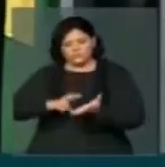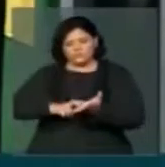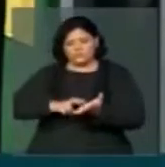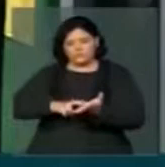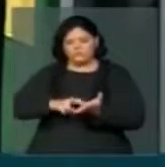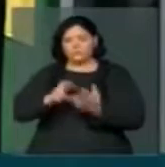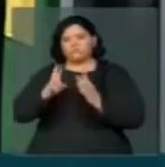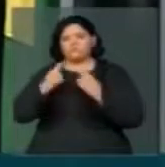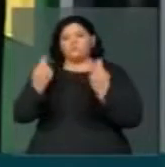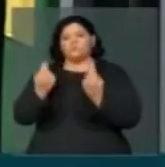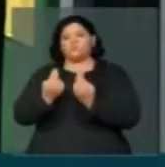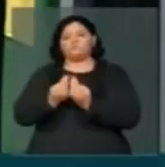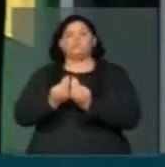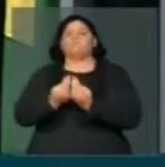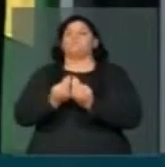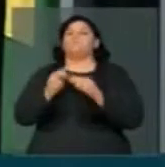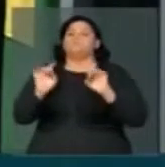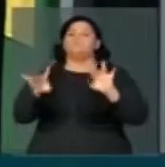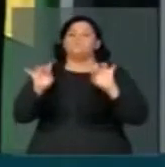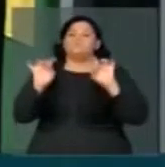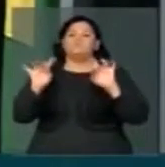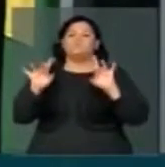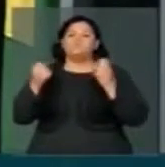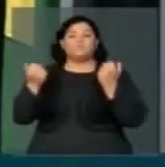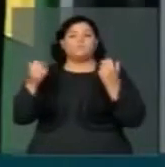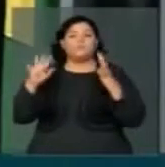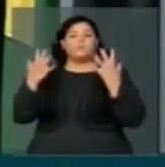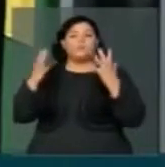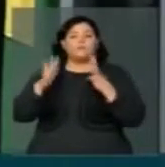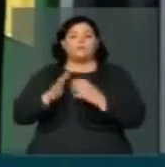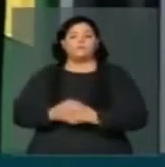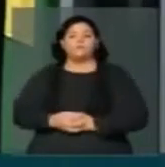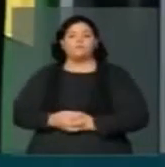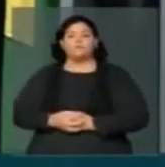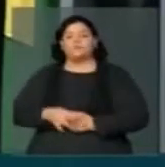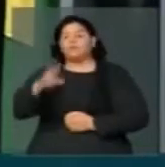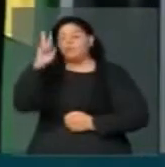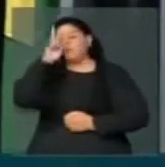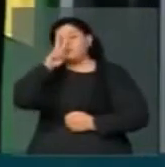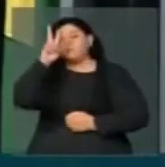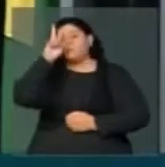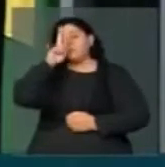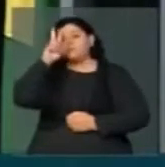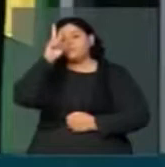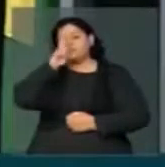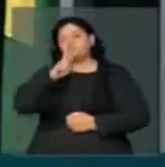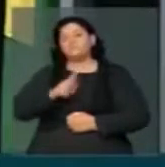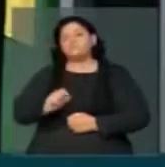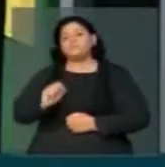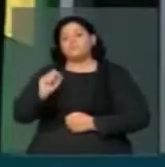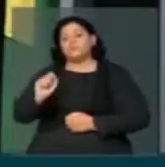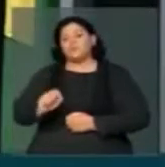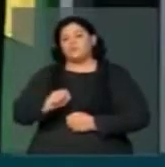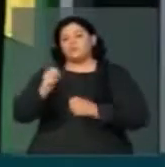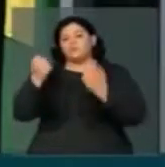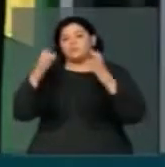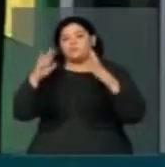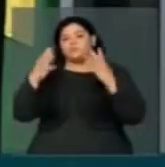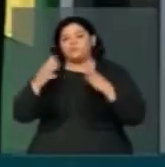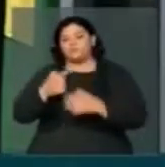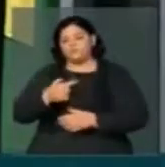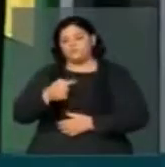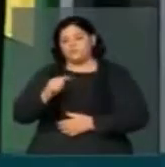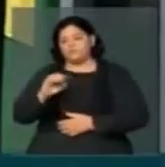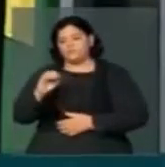sessão solene, em homenagem, em lembrança, na comemoração dos 70